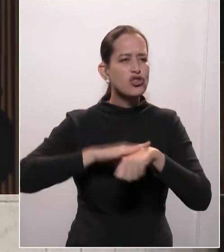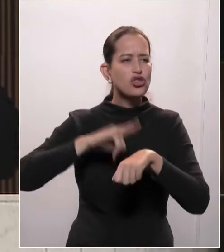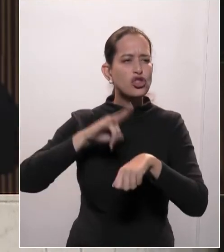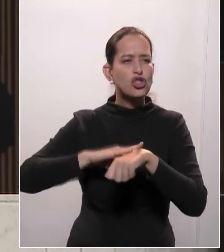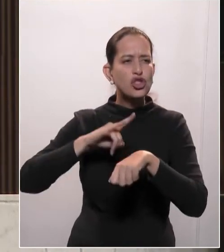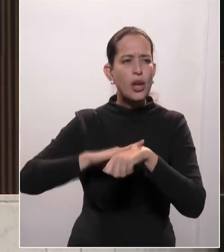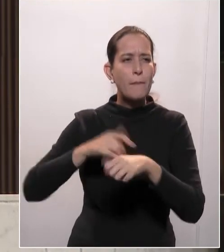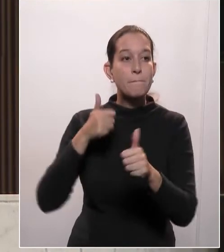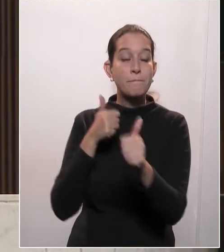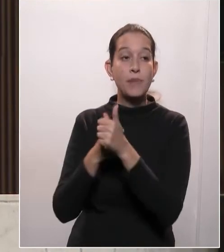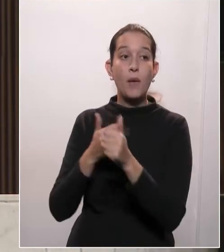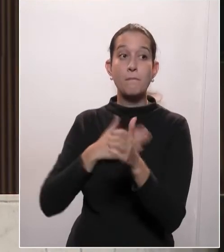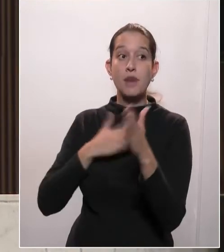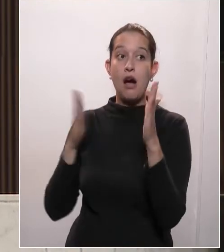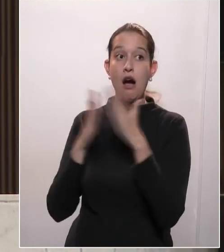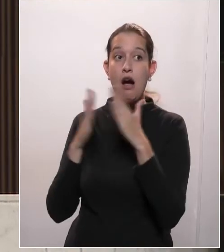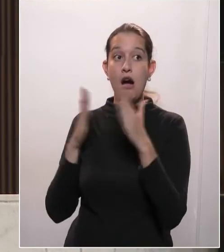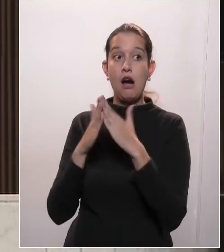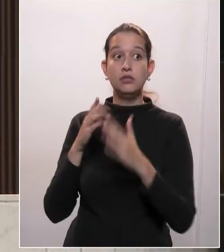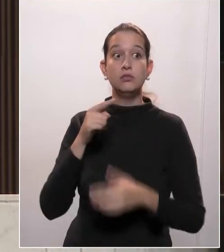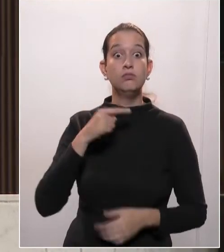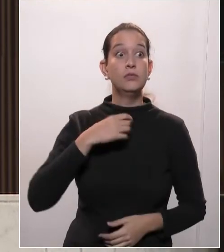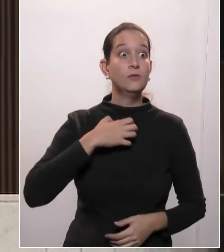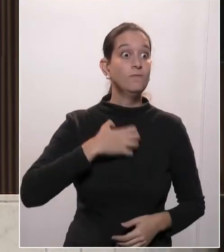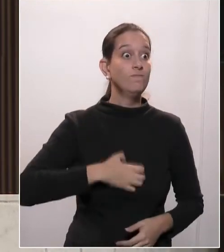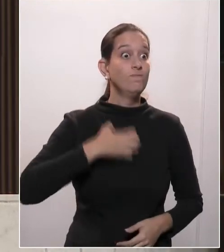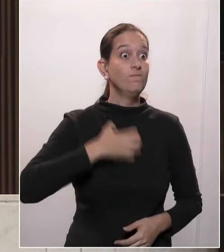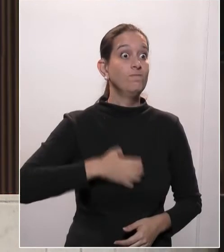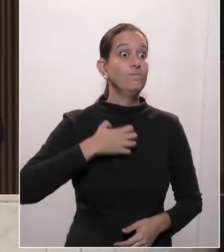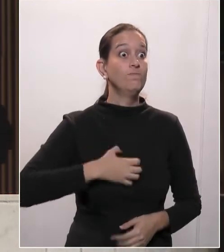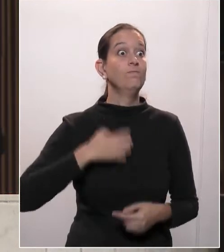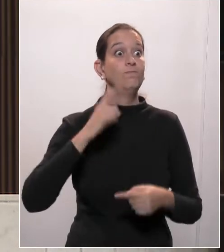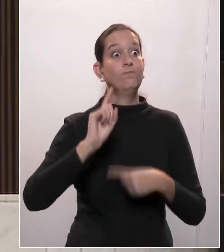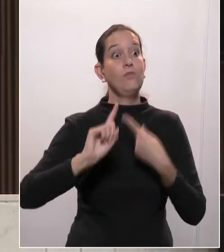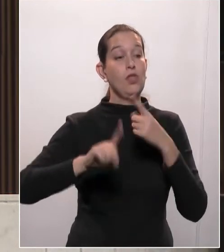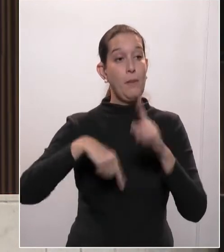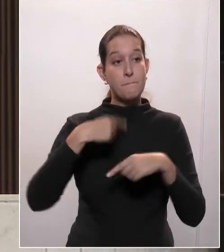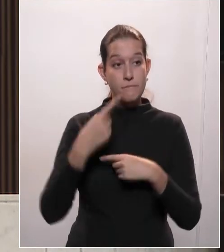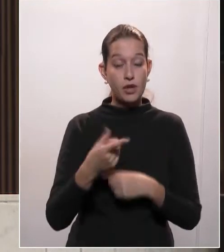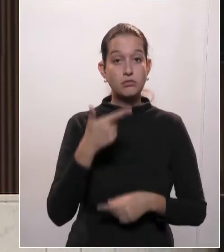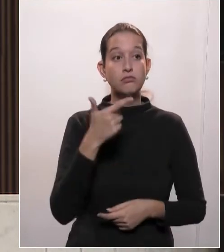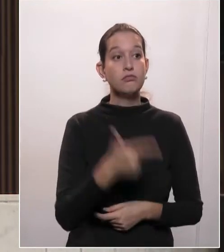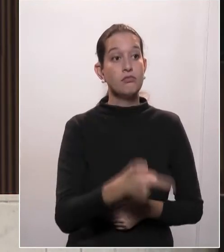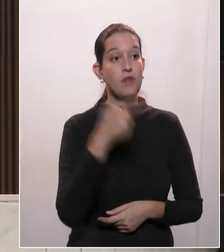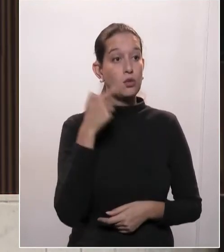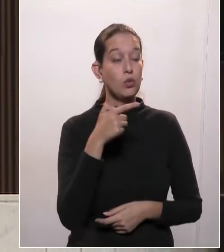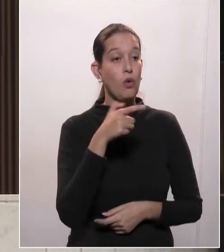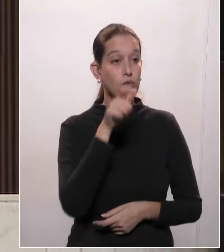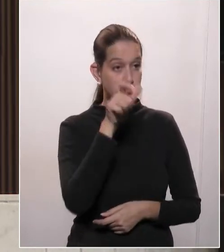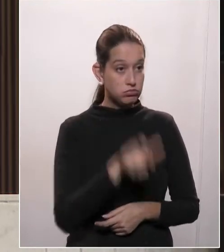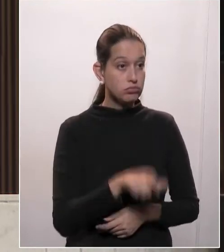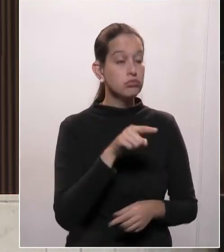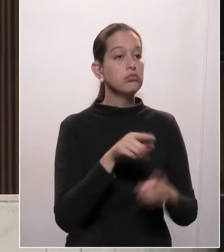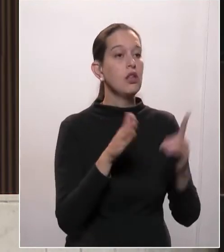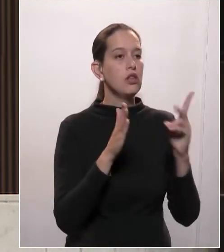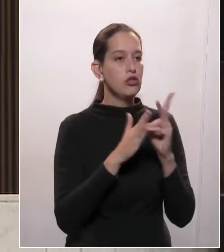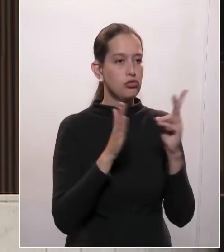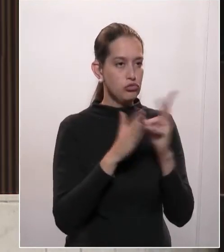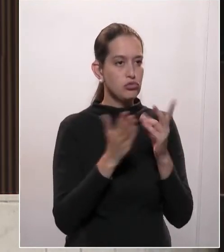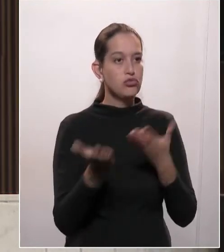Motivou, então, a emboscada mais tarde para ceifar a vida deste jovem.